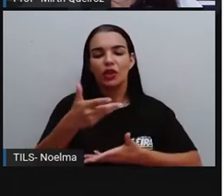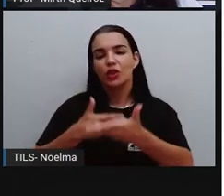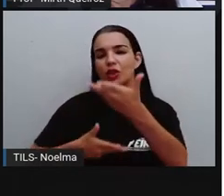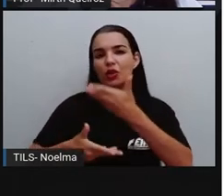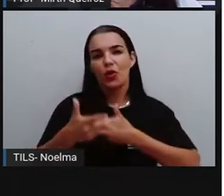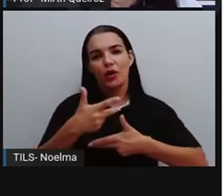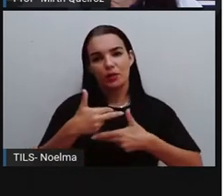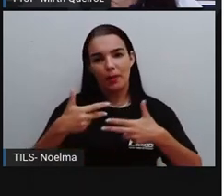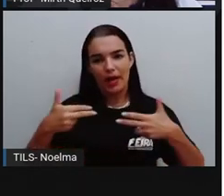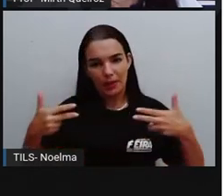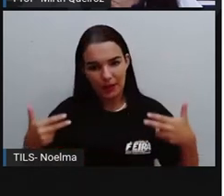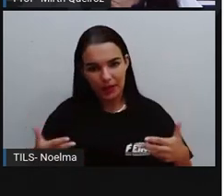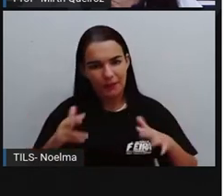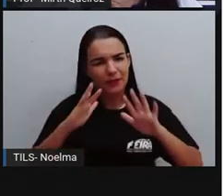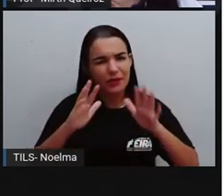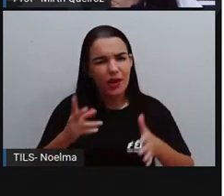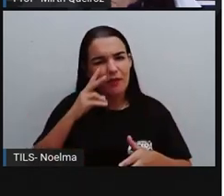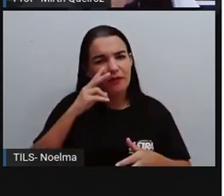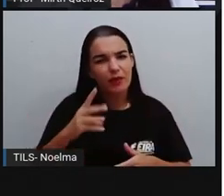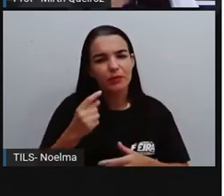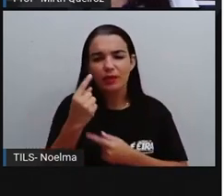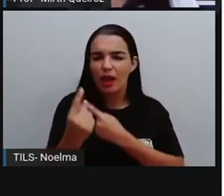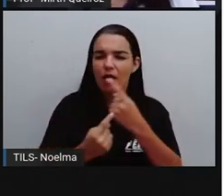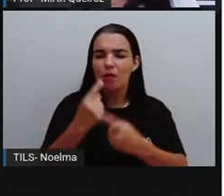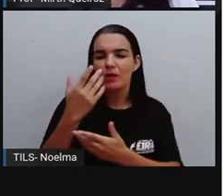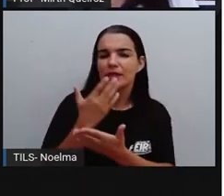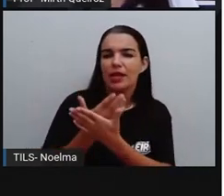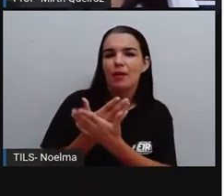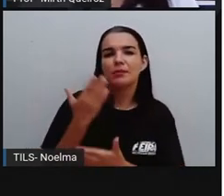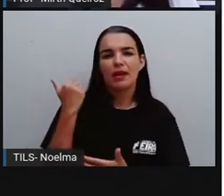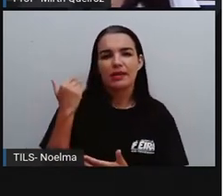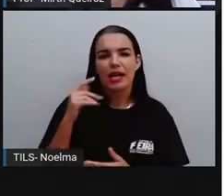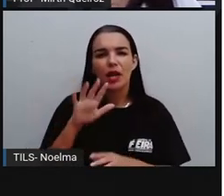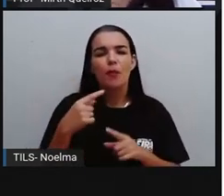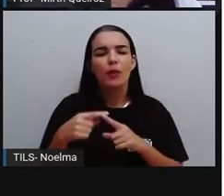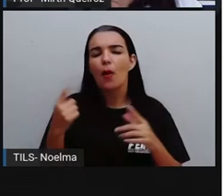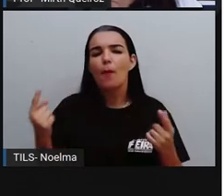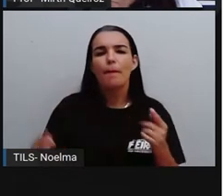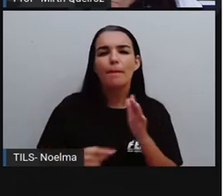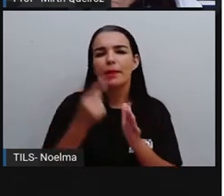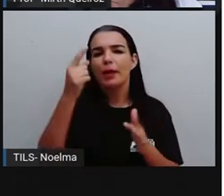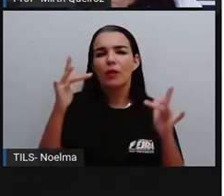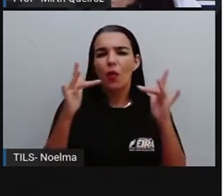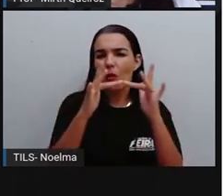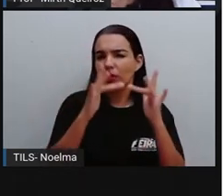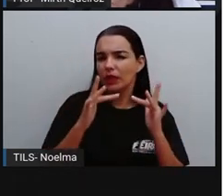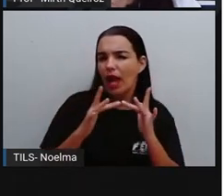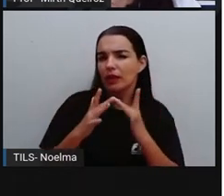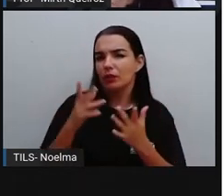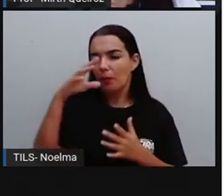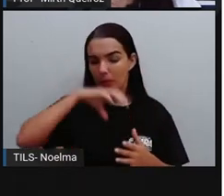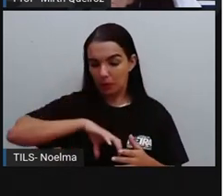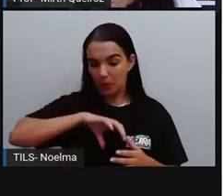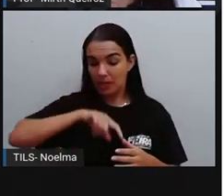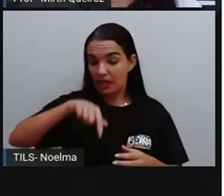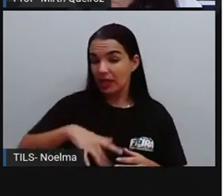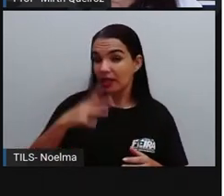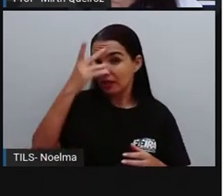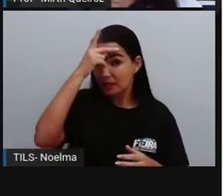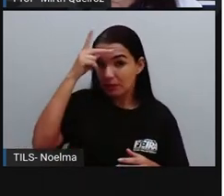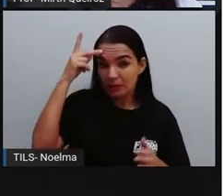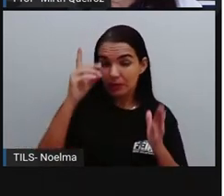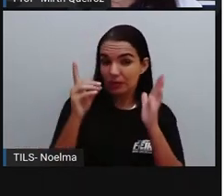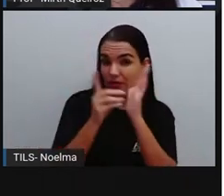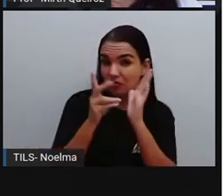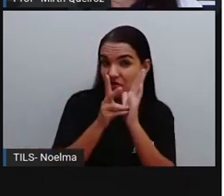de ciências humanas, quando a gente falou sobre o primeiro contato português com as populações indígenas no Brasil. Então, se